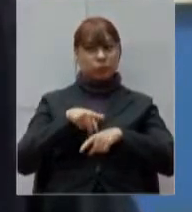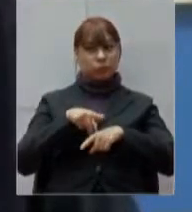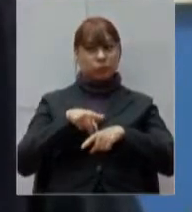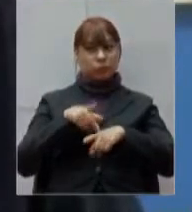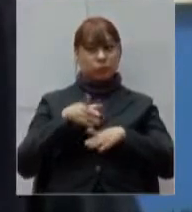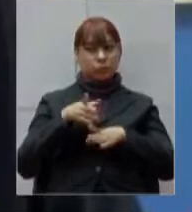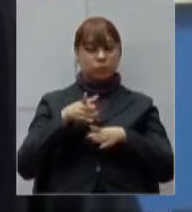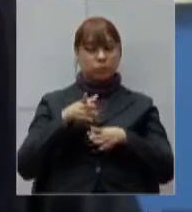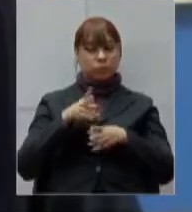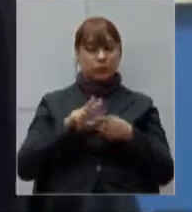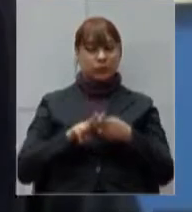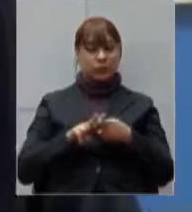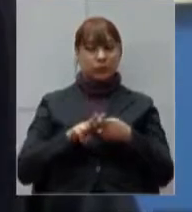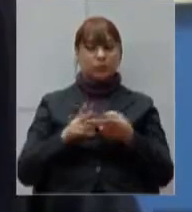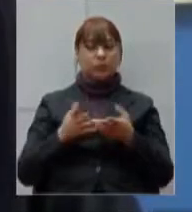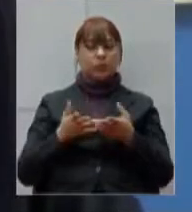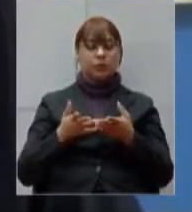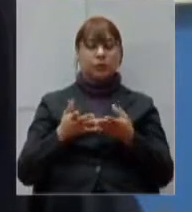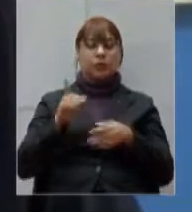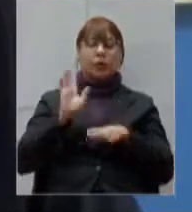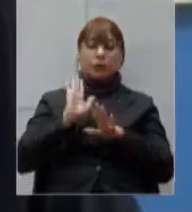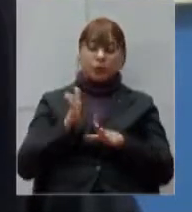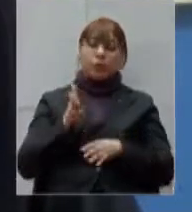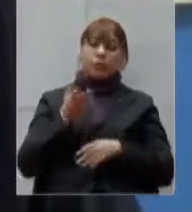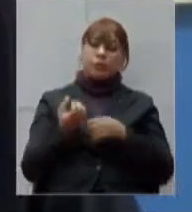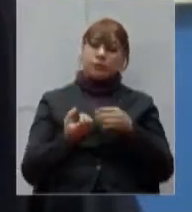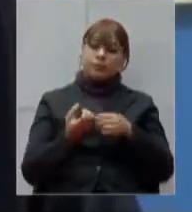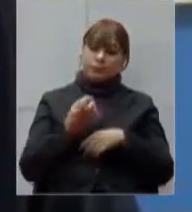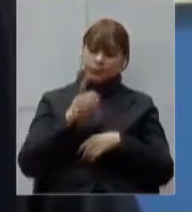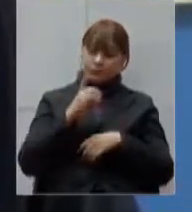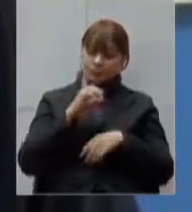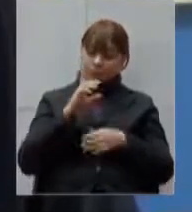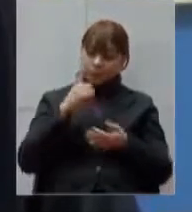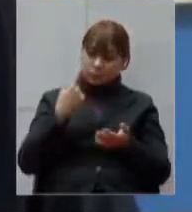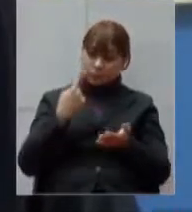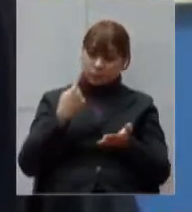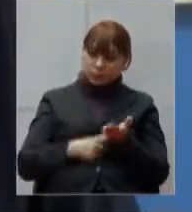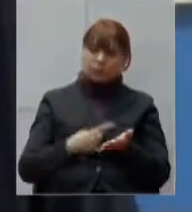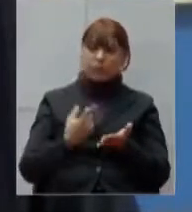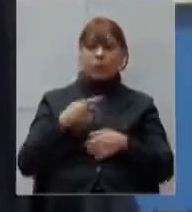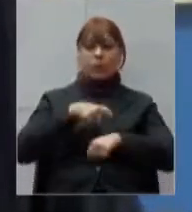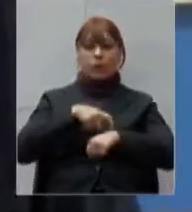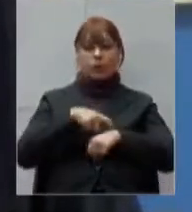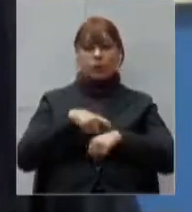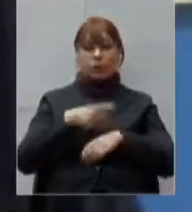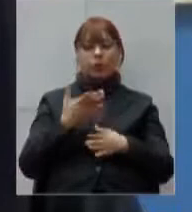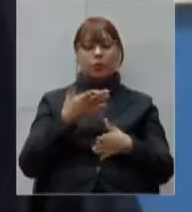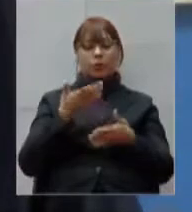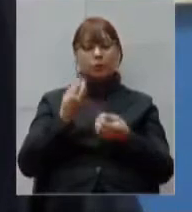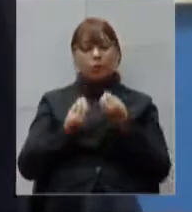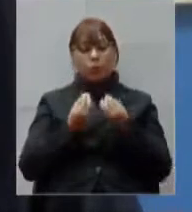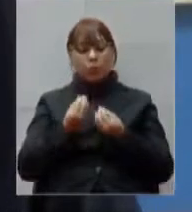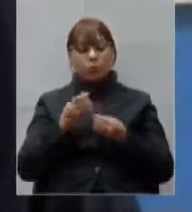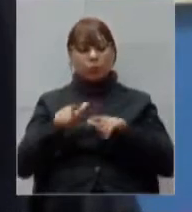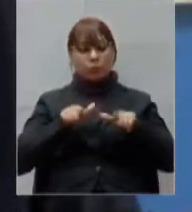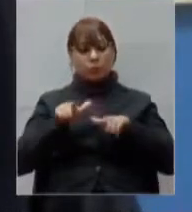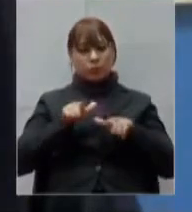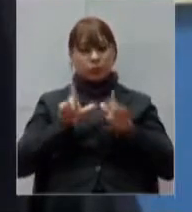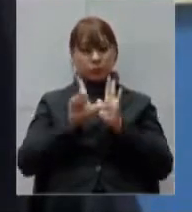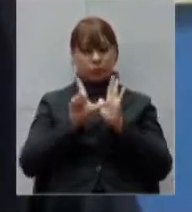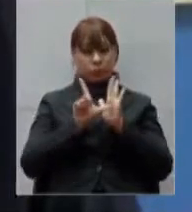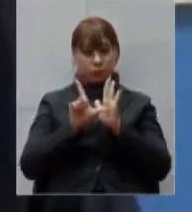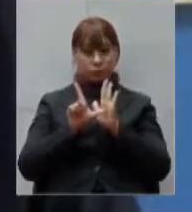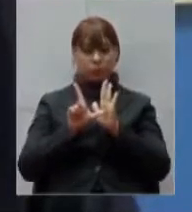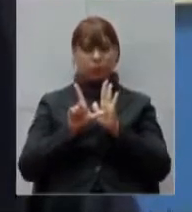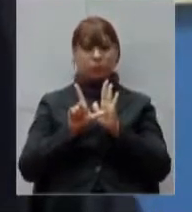para funcionamento do comércio hoje em nossa cidade ele está funcionando do meio dia às seis da tarde